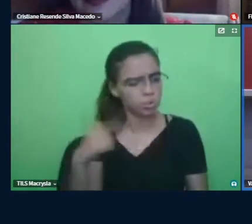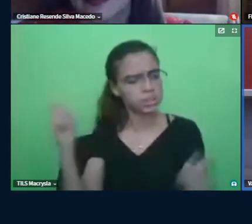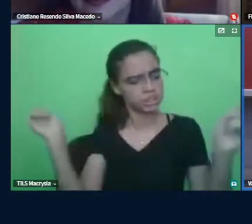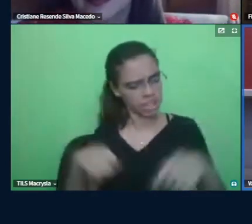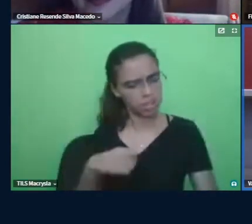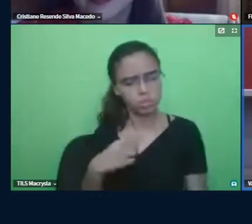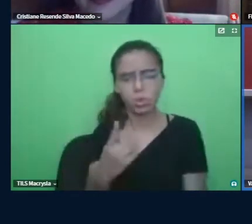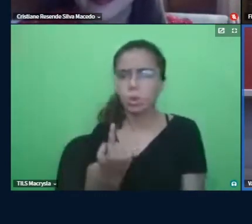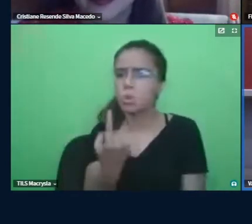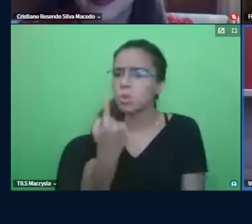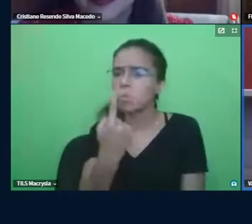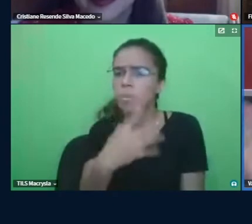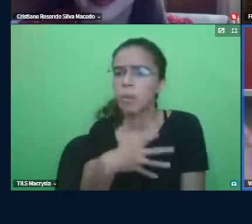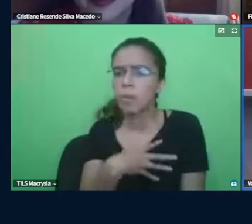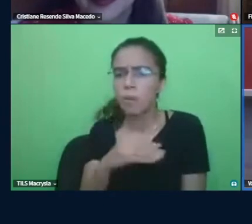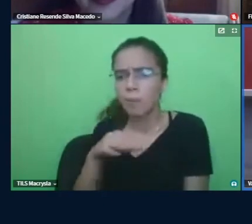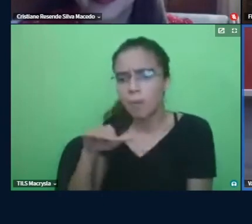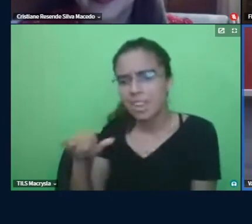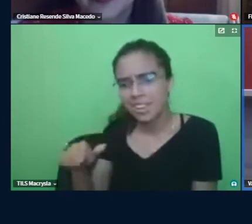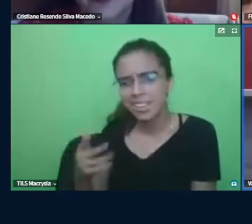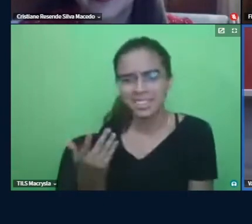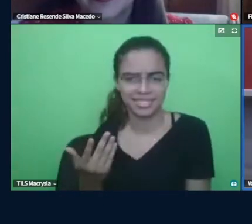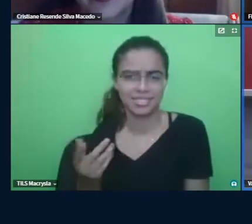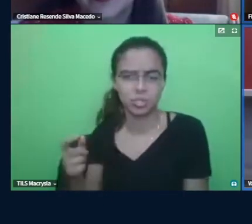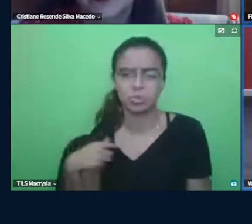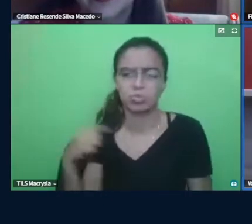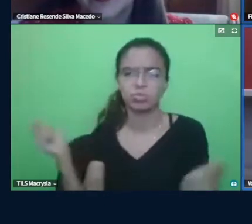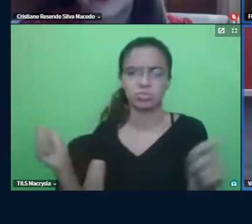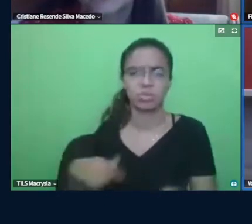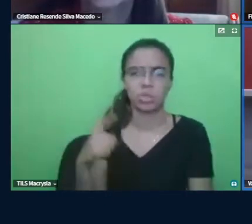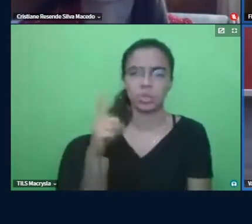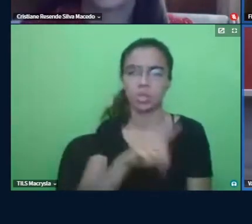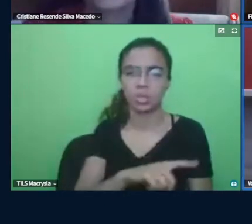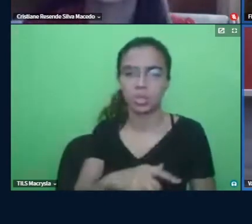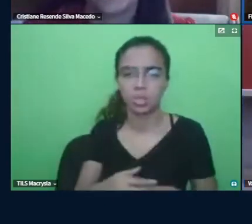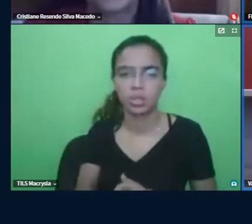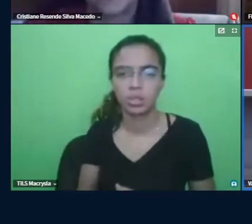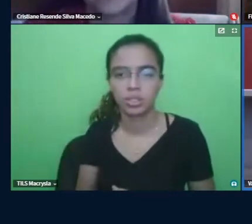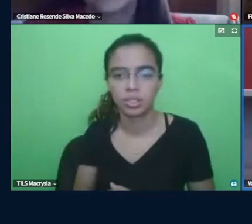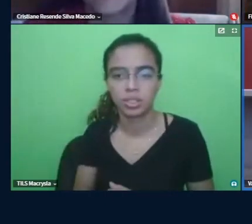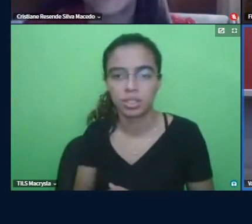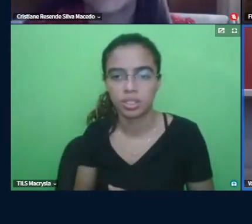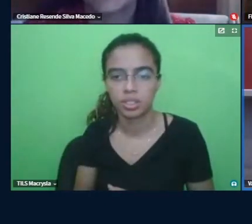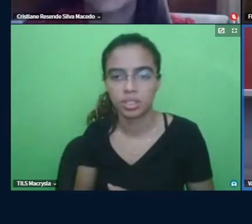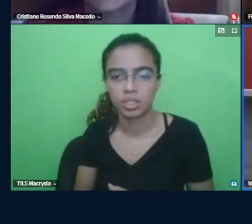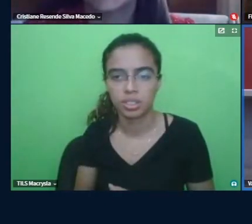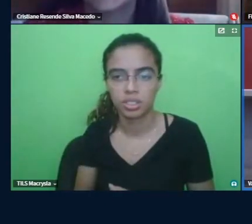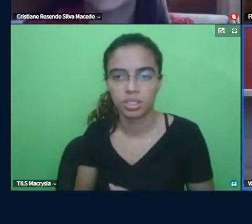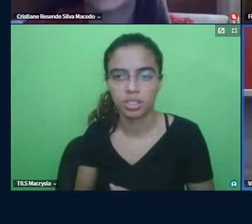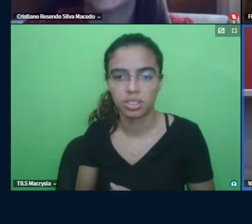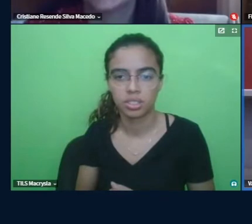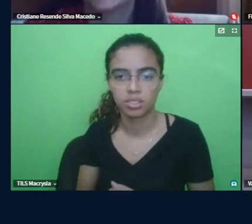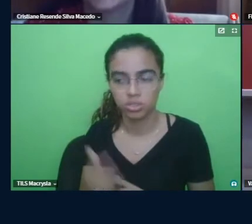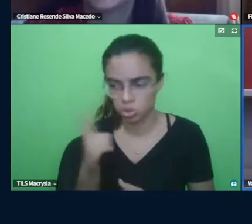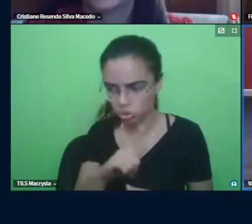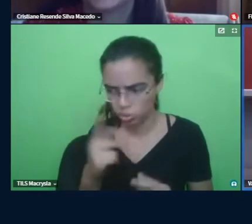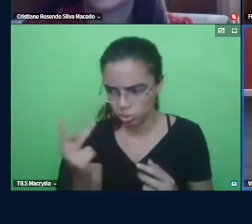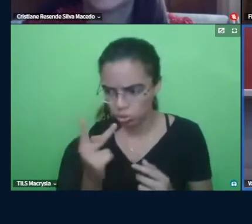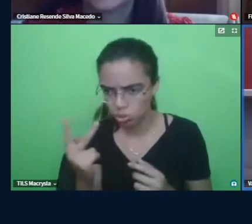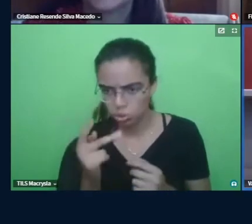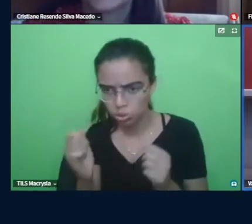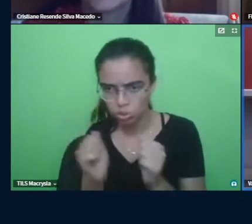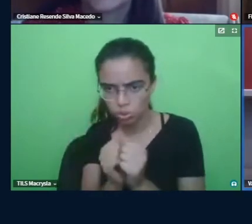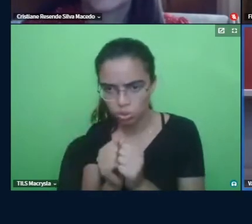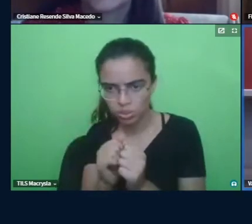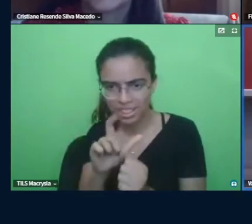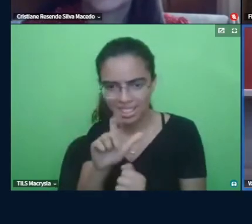eu só tenho um mestrado eu só tenho uma né e ela ao mesmo tempo um lato